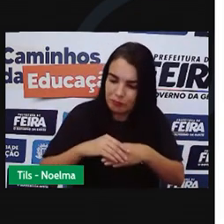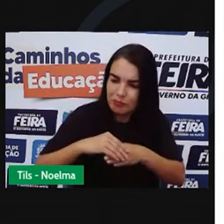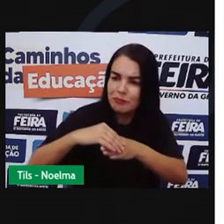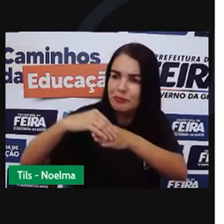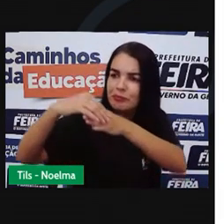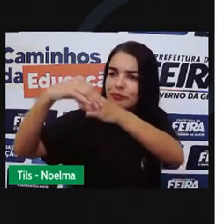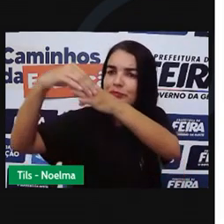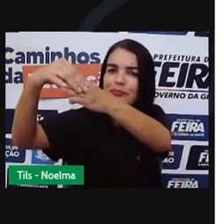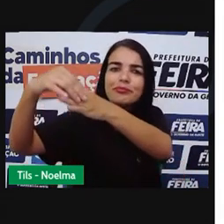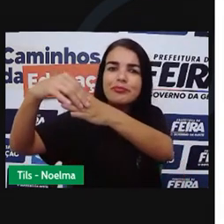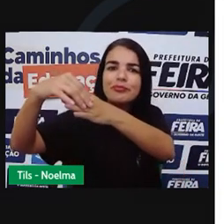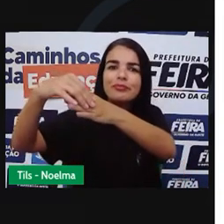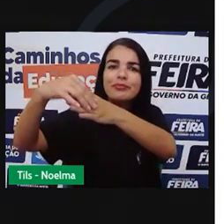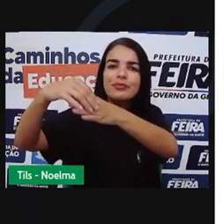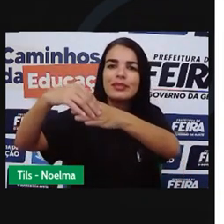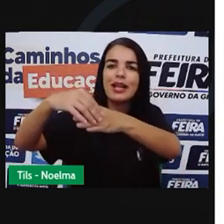frente